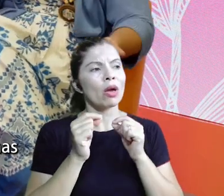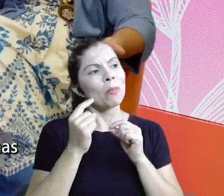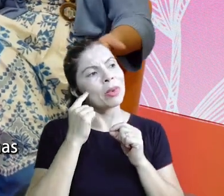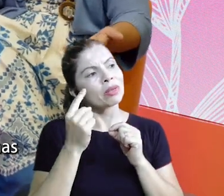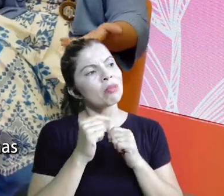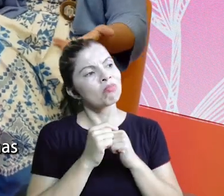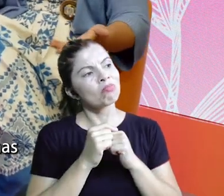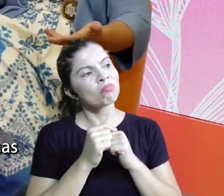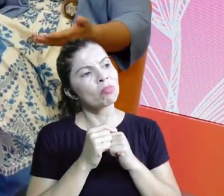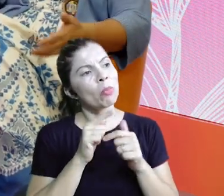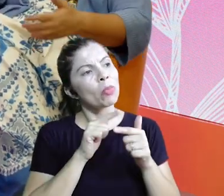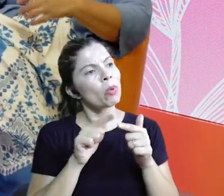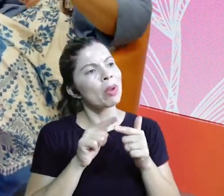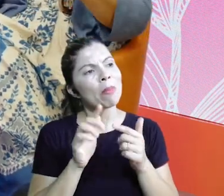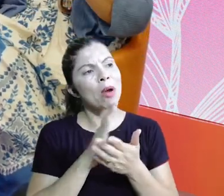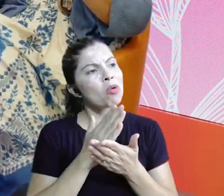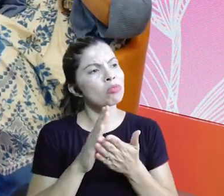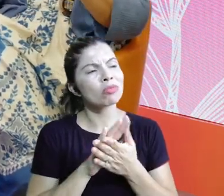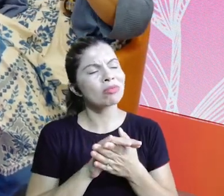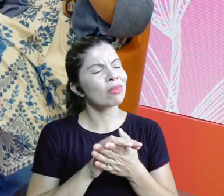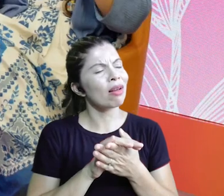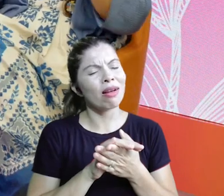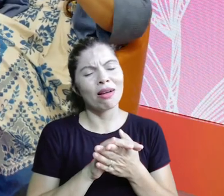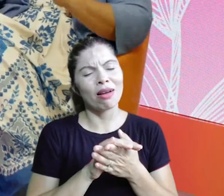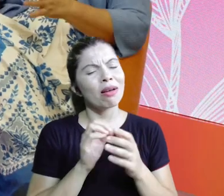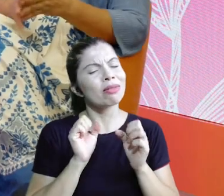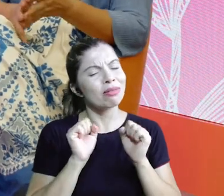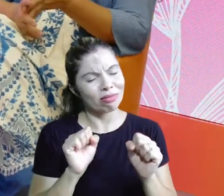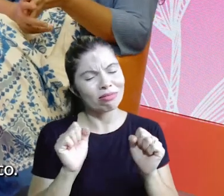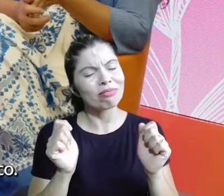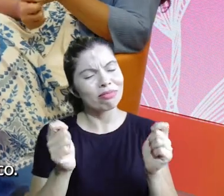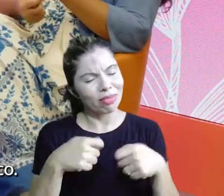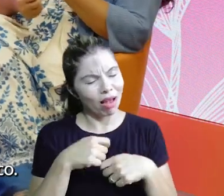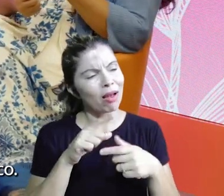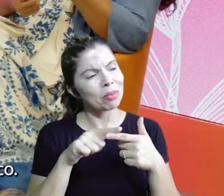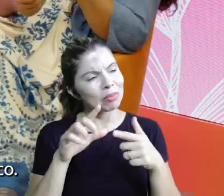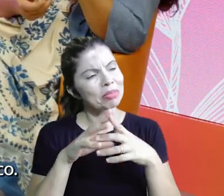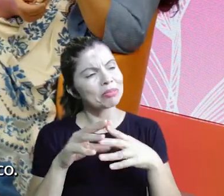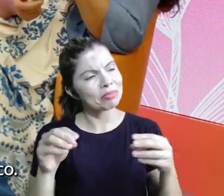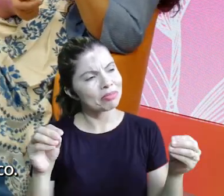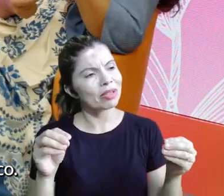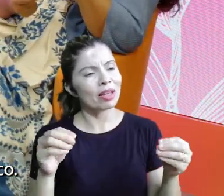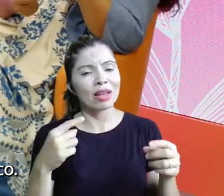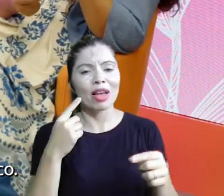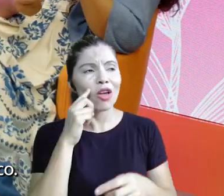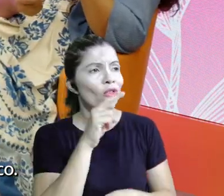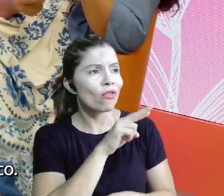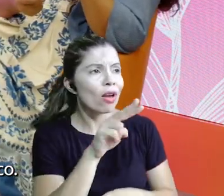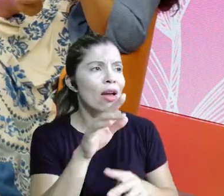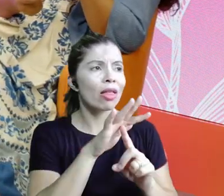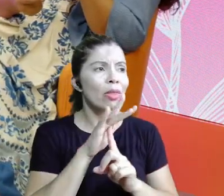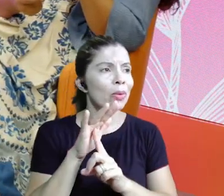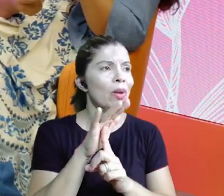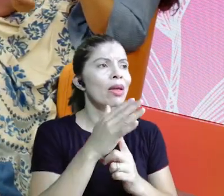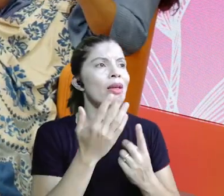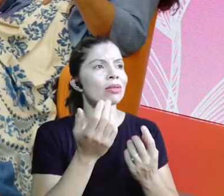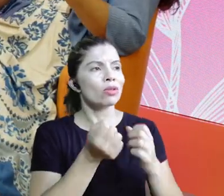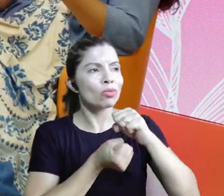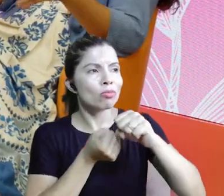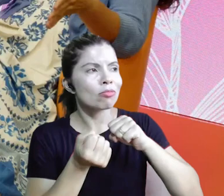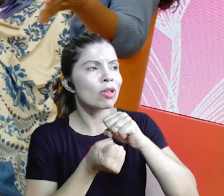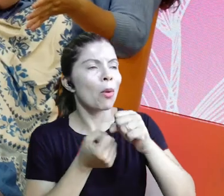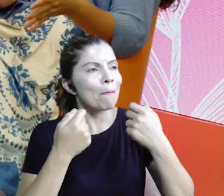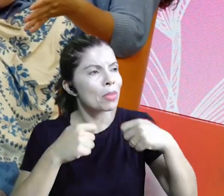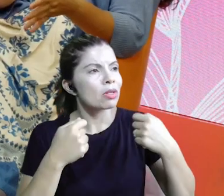os pequenos probleminhas ali do dia a dia a gente já resolve e vai para frente e compartilha com essa rede então eu acho que é isso é achar o foco